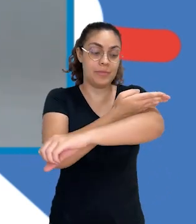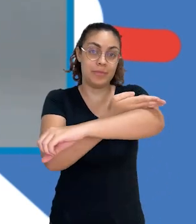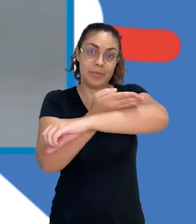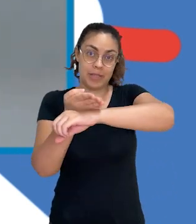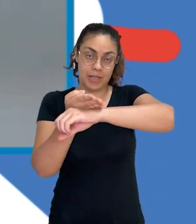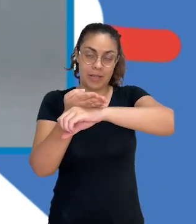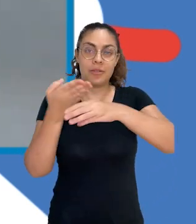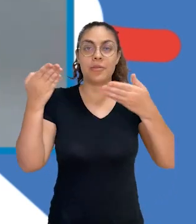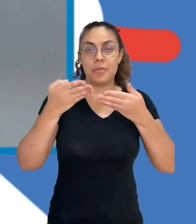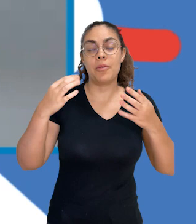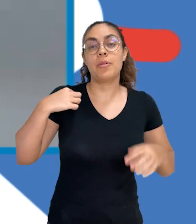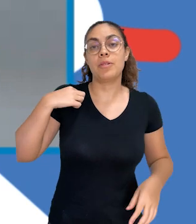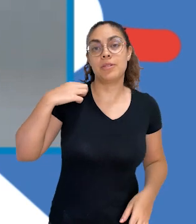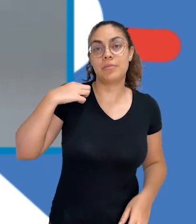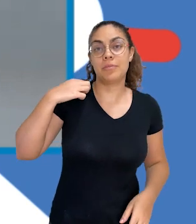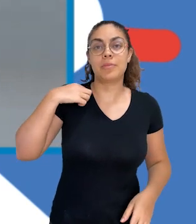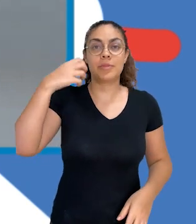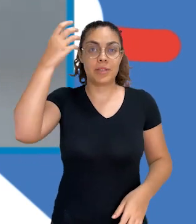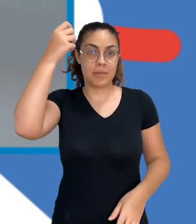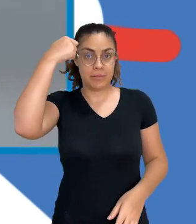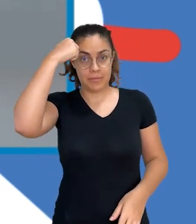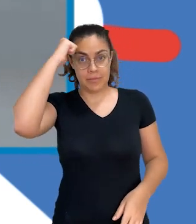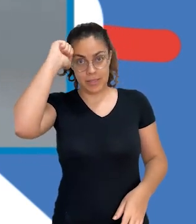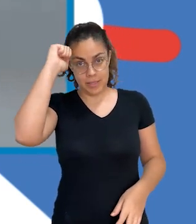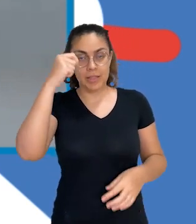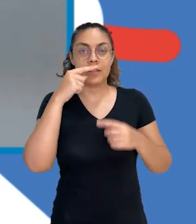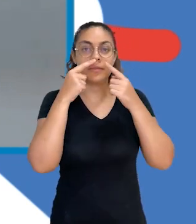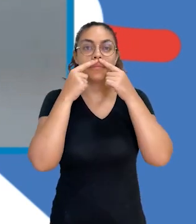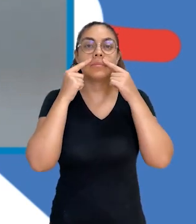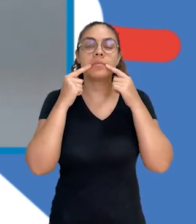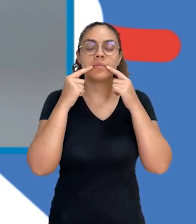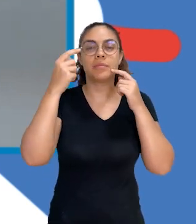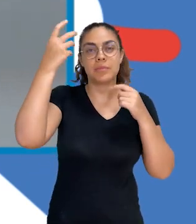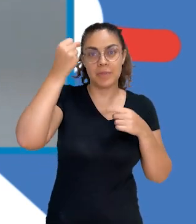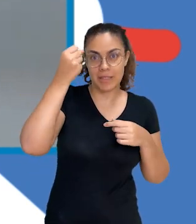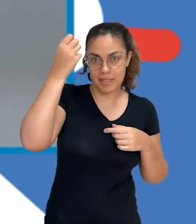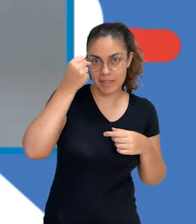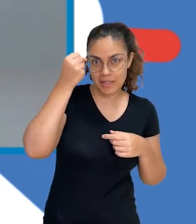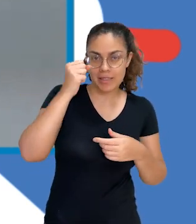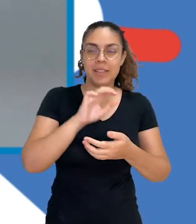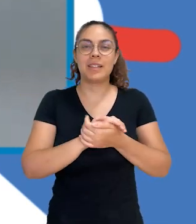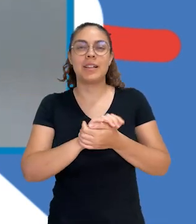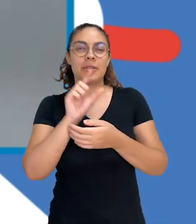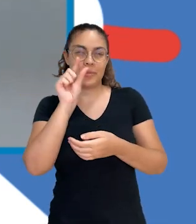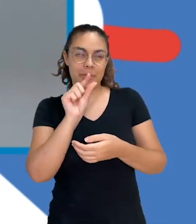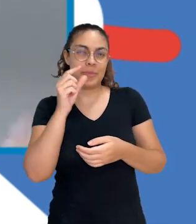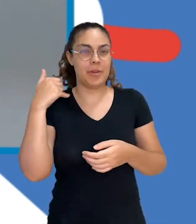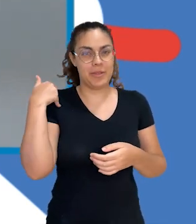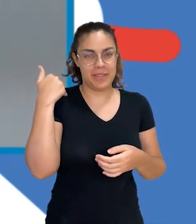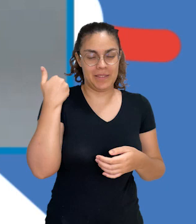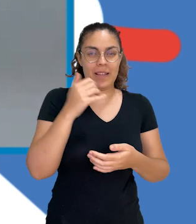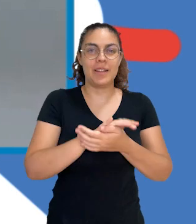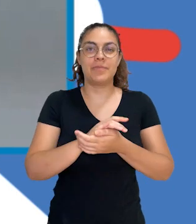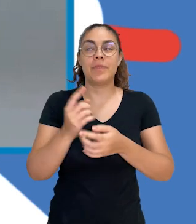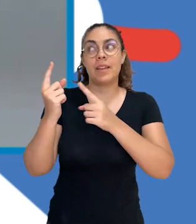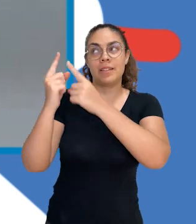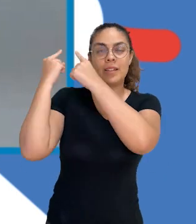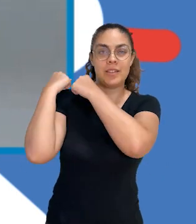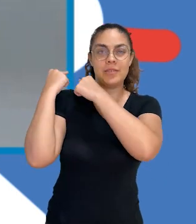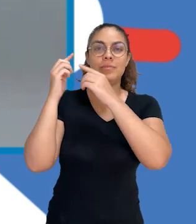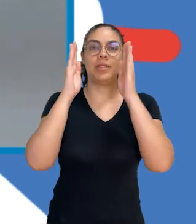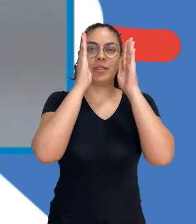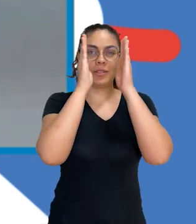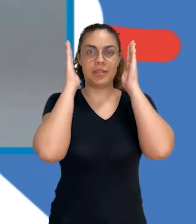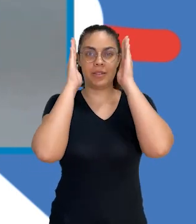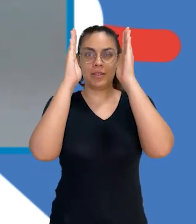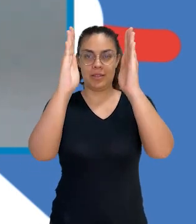hoje estou trajando uma camiseta preta, tenho um cavonhaco bem branco também, pesado a pouca idade. Aqui atrás de mim eu tenho um estante com as